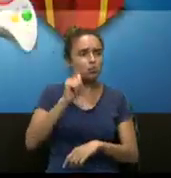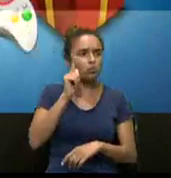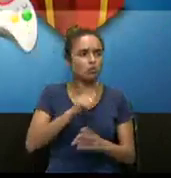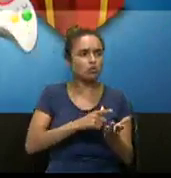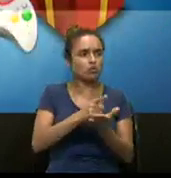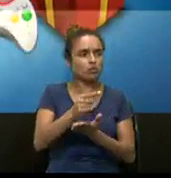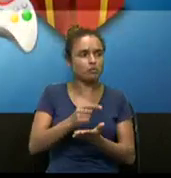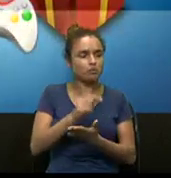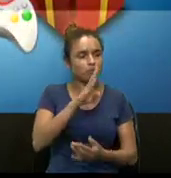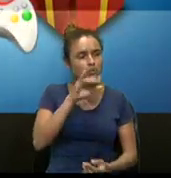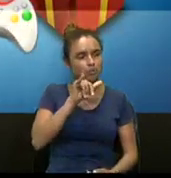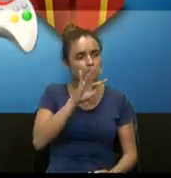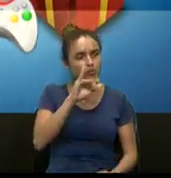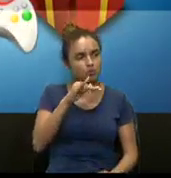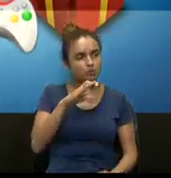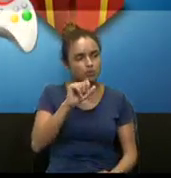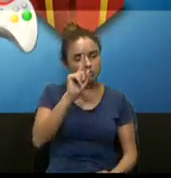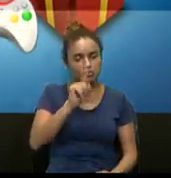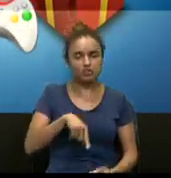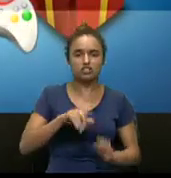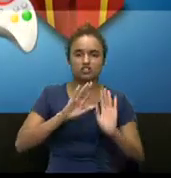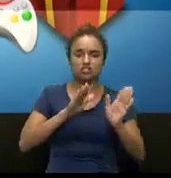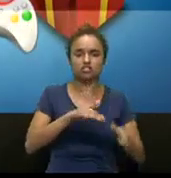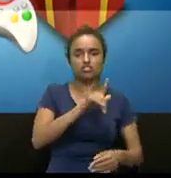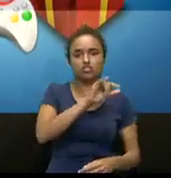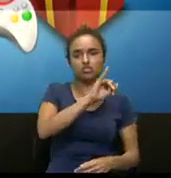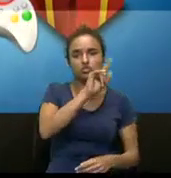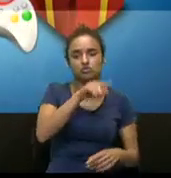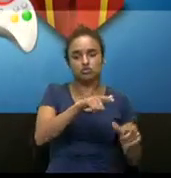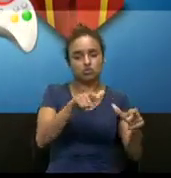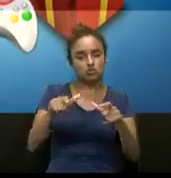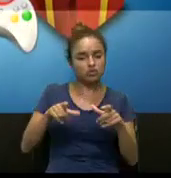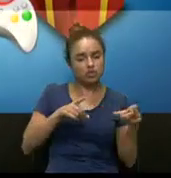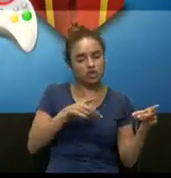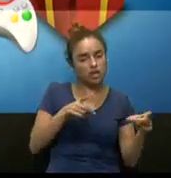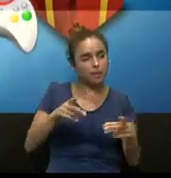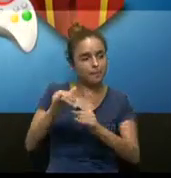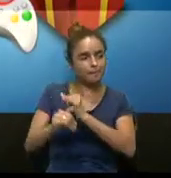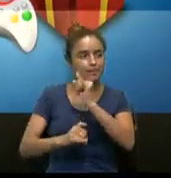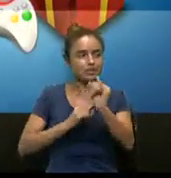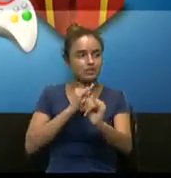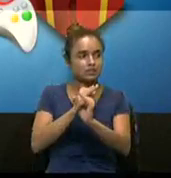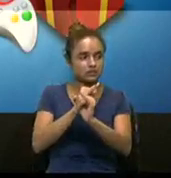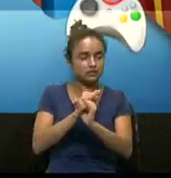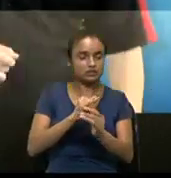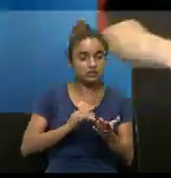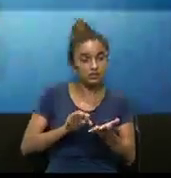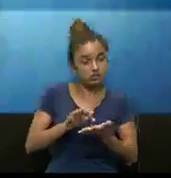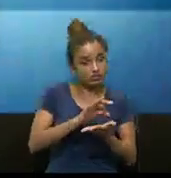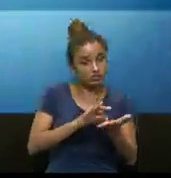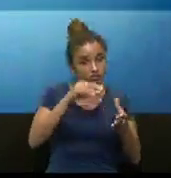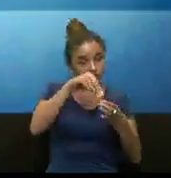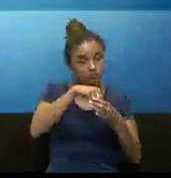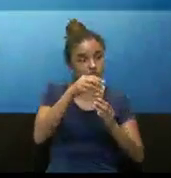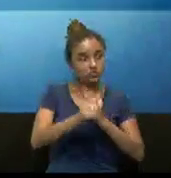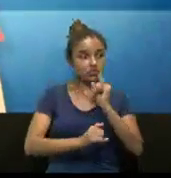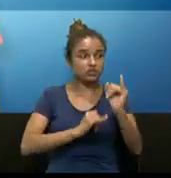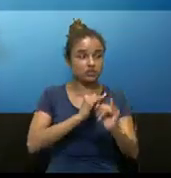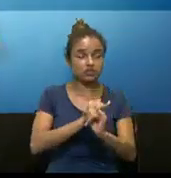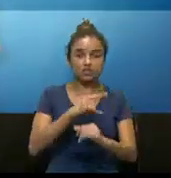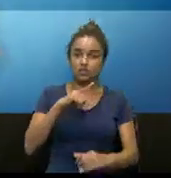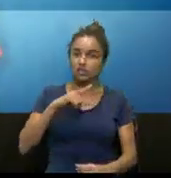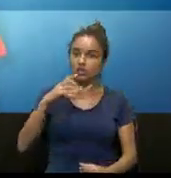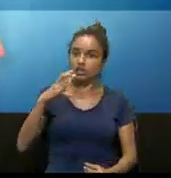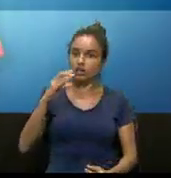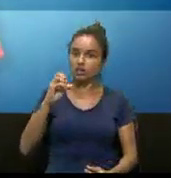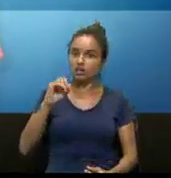com bitcoins. E várias lojas já vendem diversos produtos pela internet através da moeda virtual. Alguns cassinos em Las